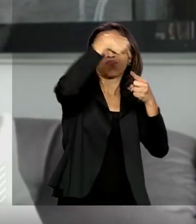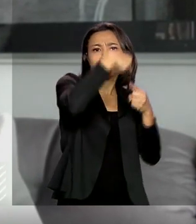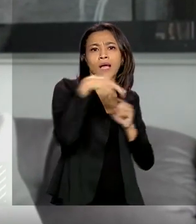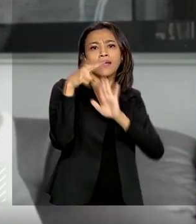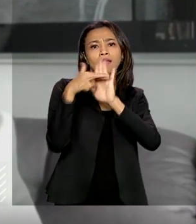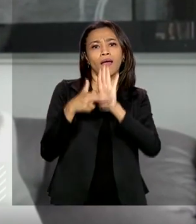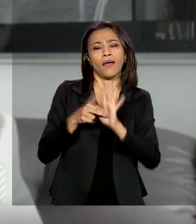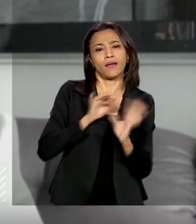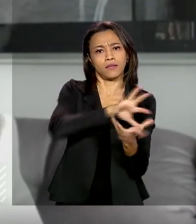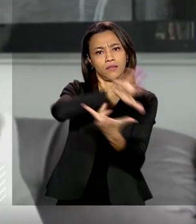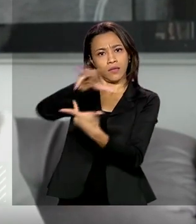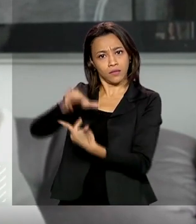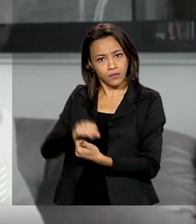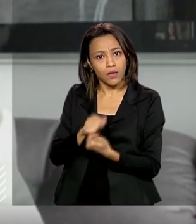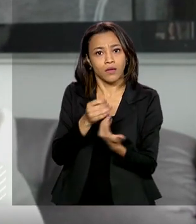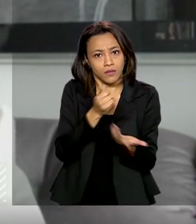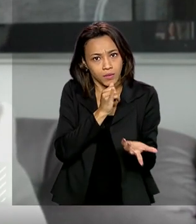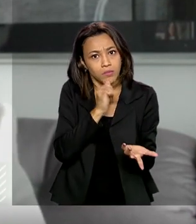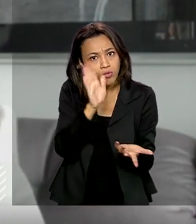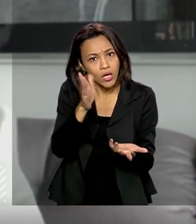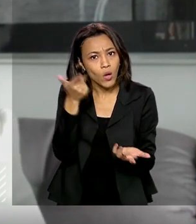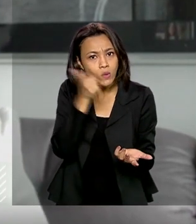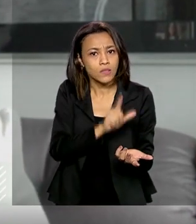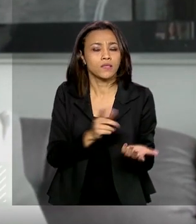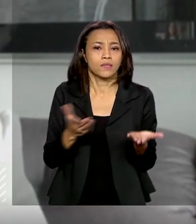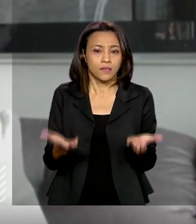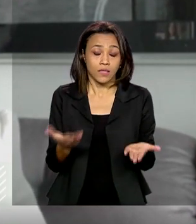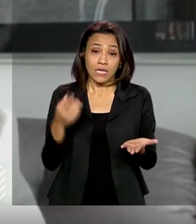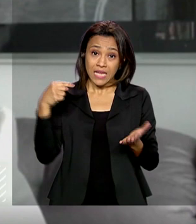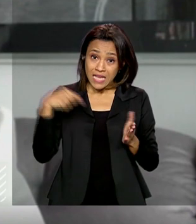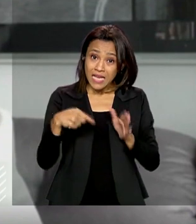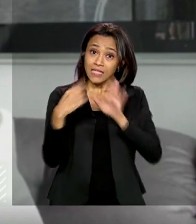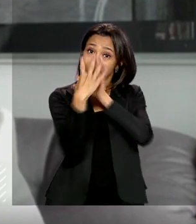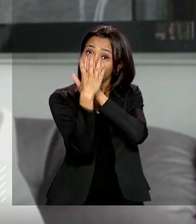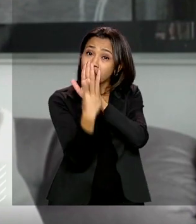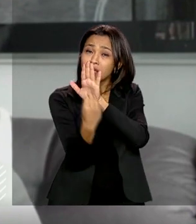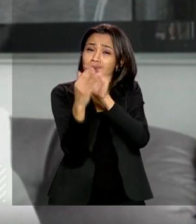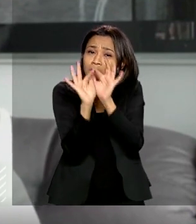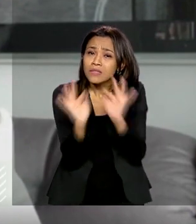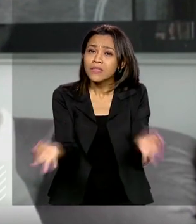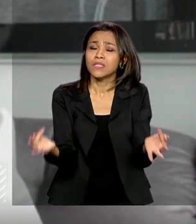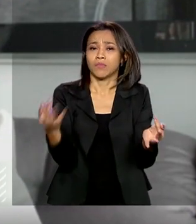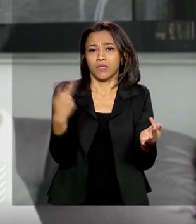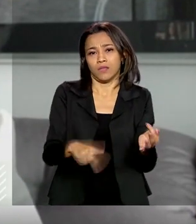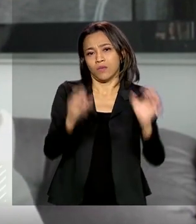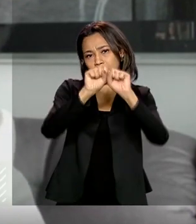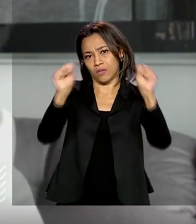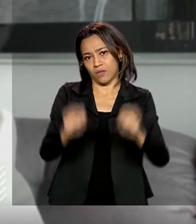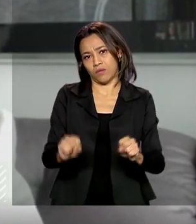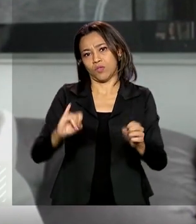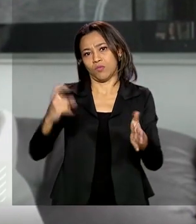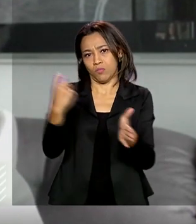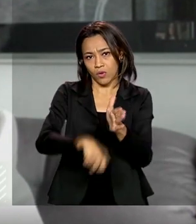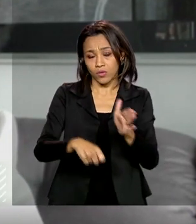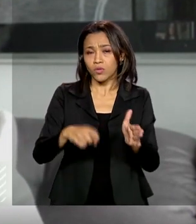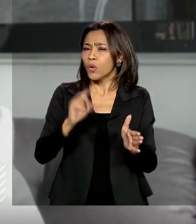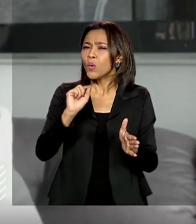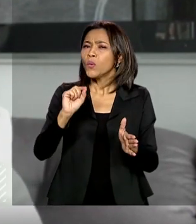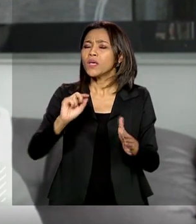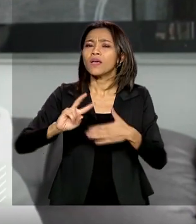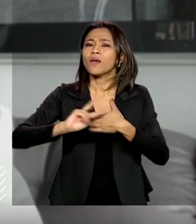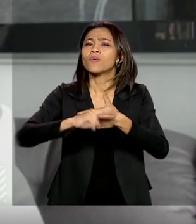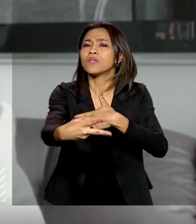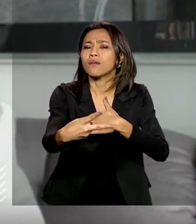as tritariam o comércio, por exemplo, e só de tornar esse modelo mais simples, qual o resultado prático disso, o Irian já mencionou um pouco,